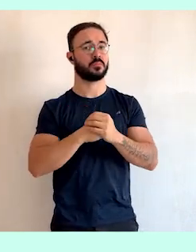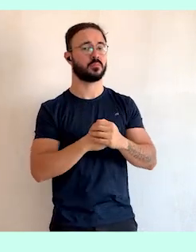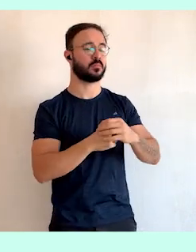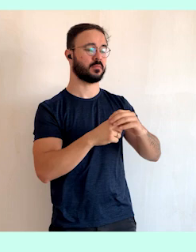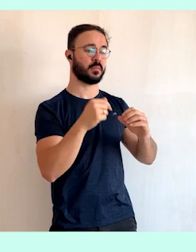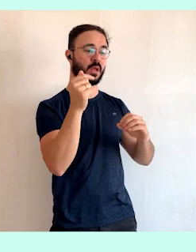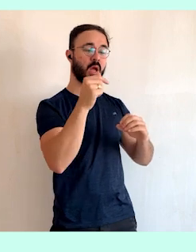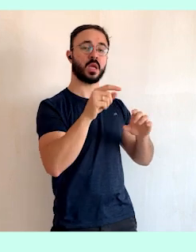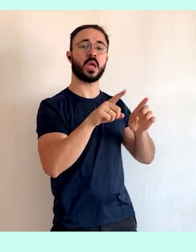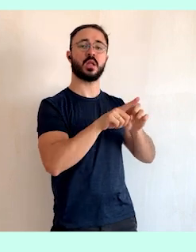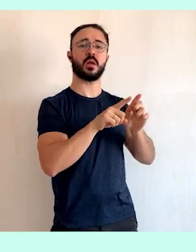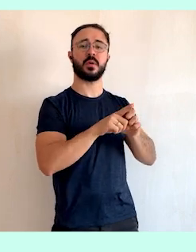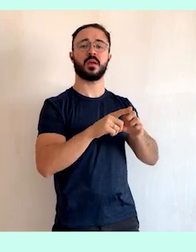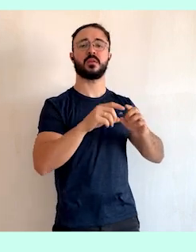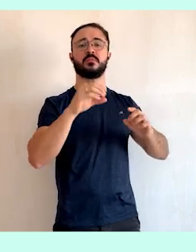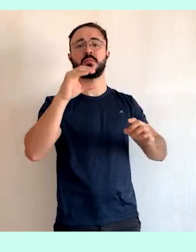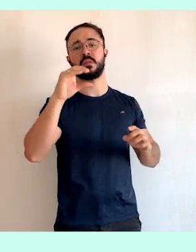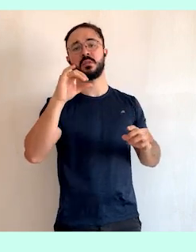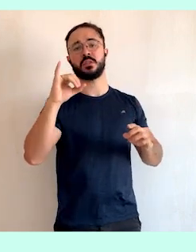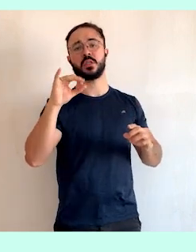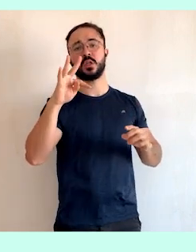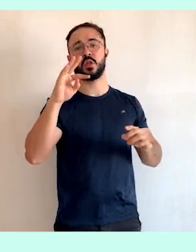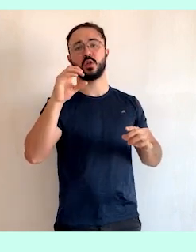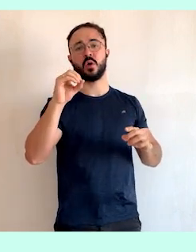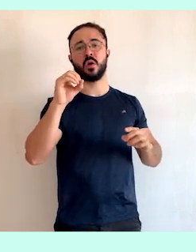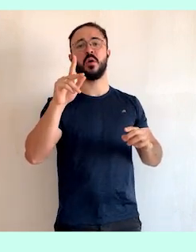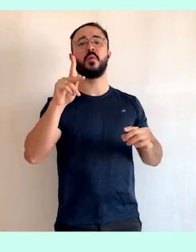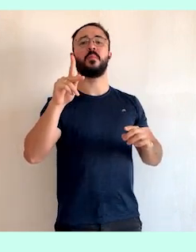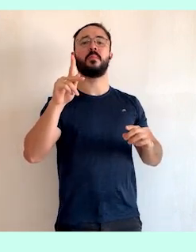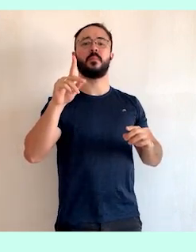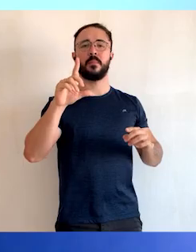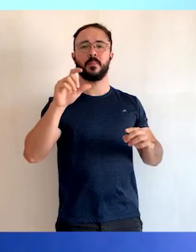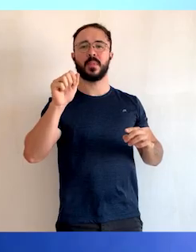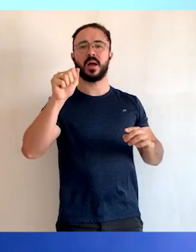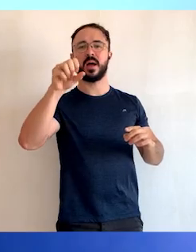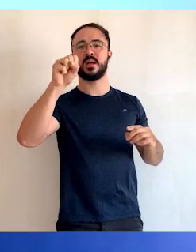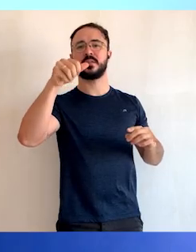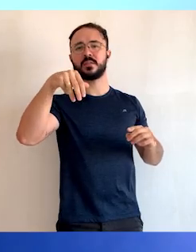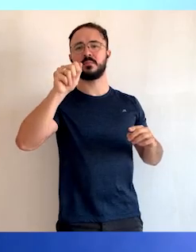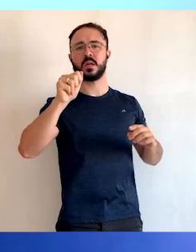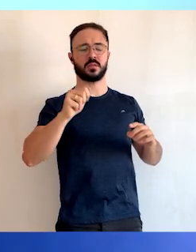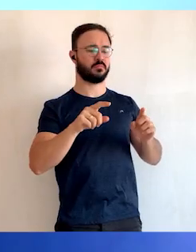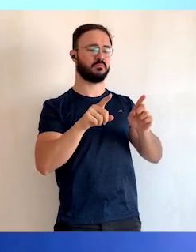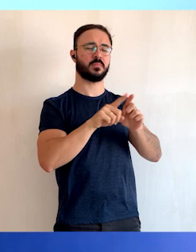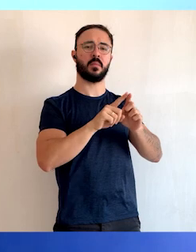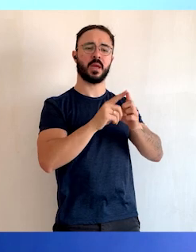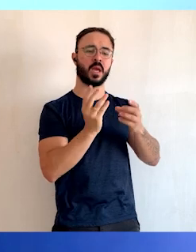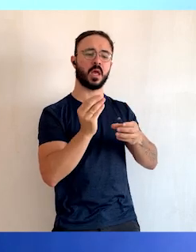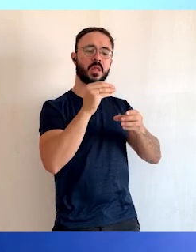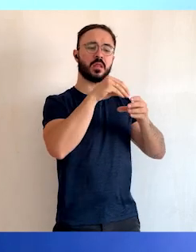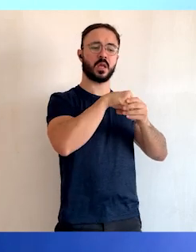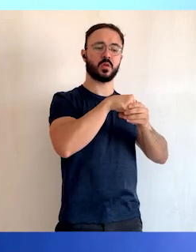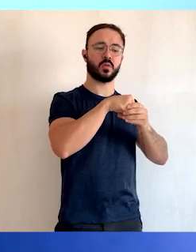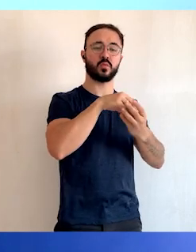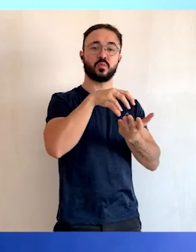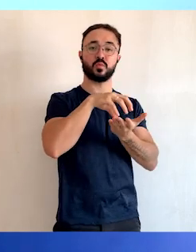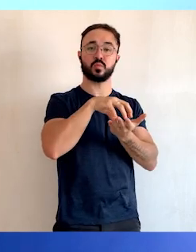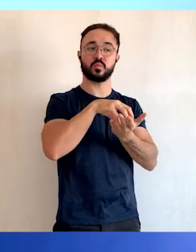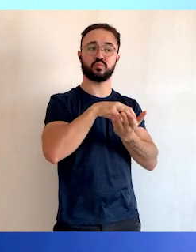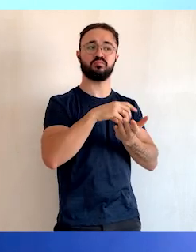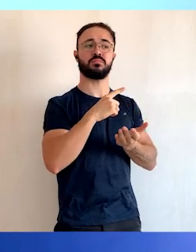a parte líquida, possui um núcleo, que é a parte onde vamos ter o DNA